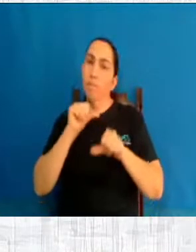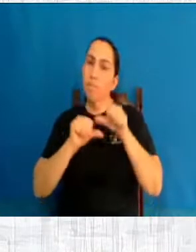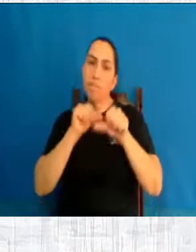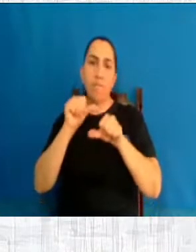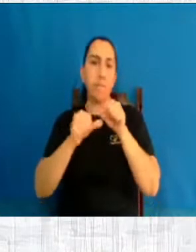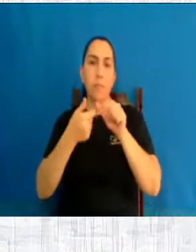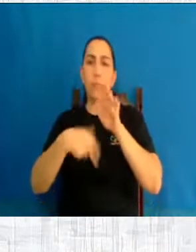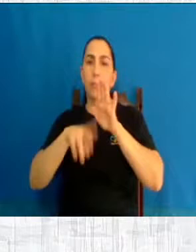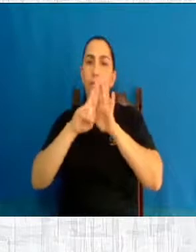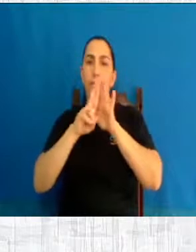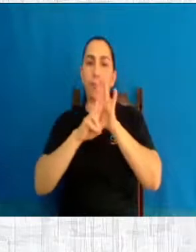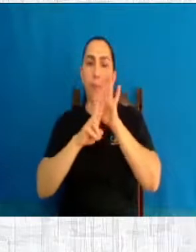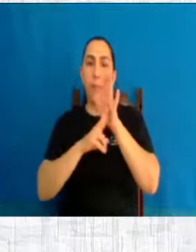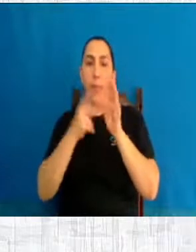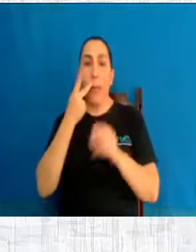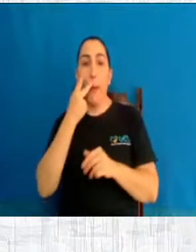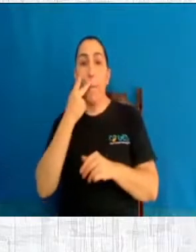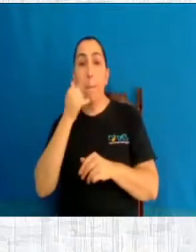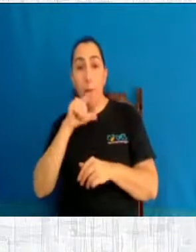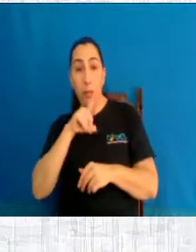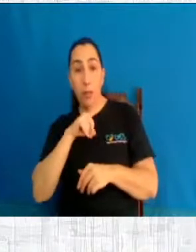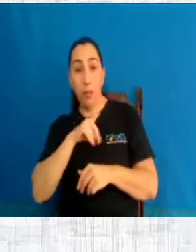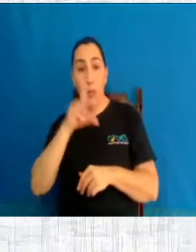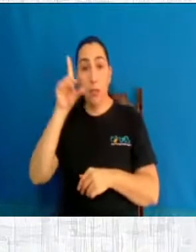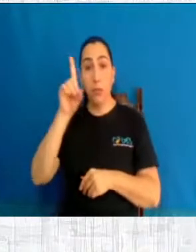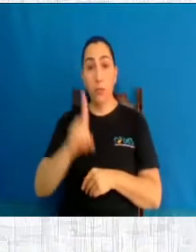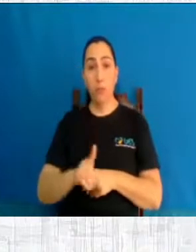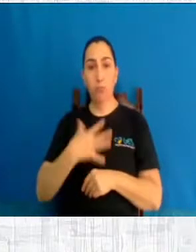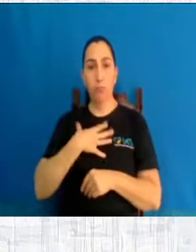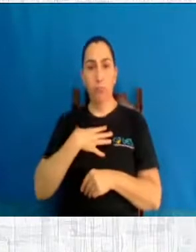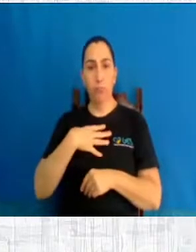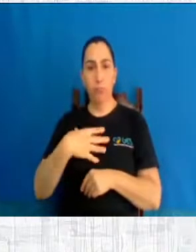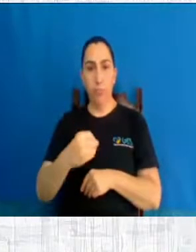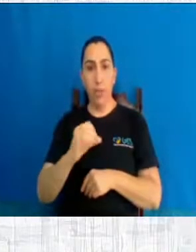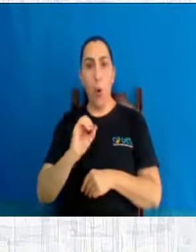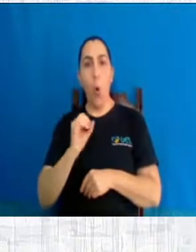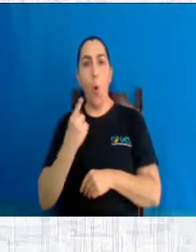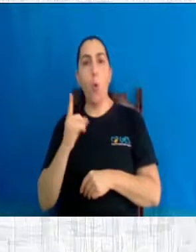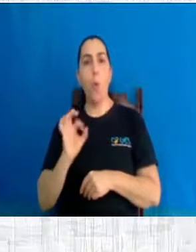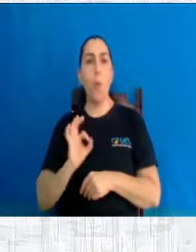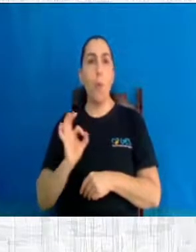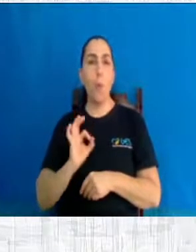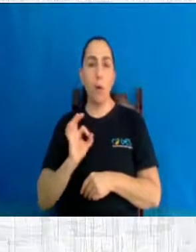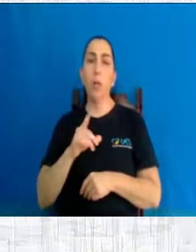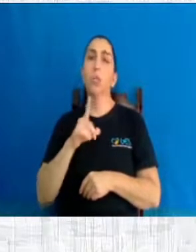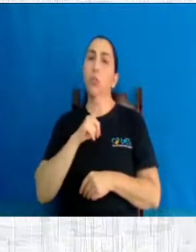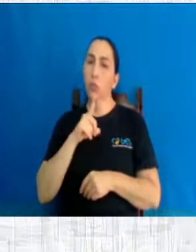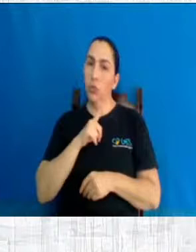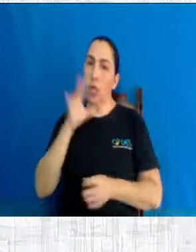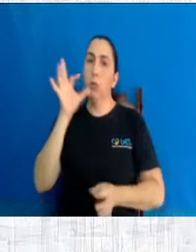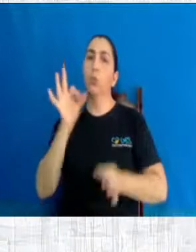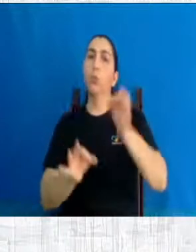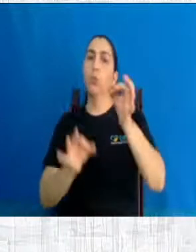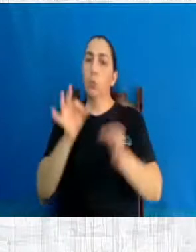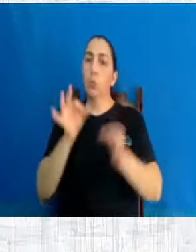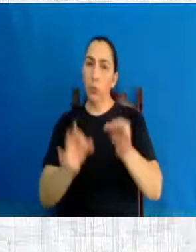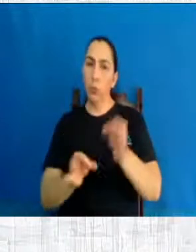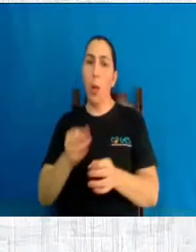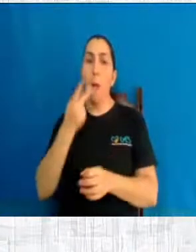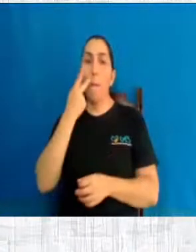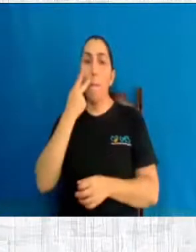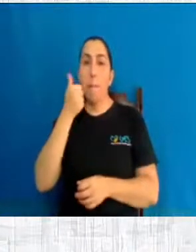filho? Será que se o pai não quiser que a mulher aborte, ele tem direito? Inclusive, já tivemos decisões judiciais que o pai ganhou, não é?